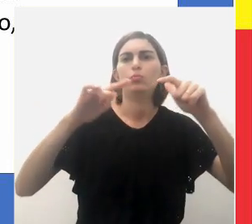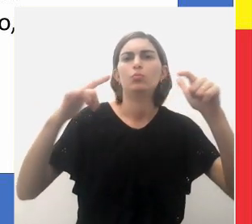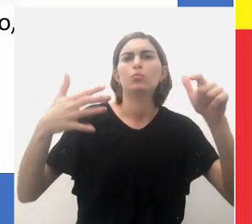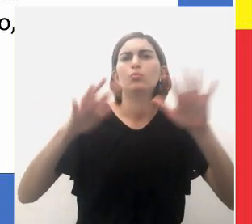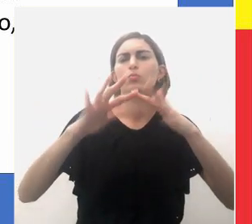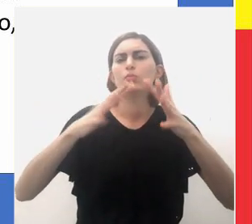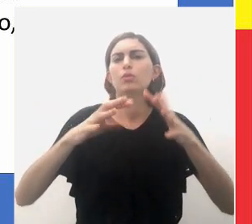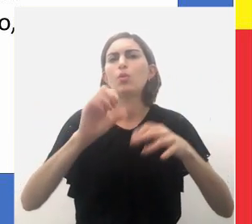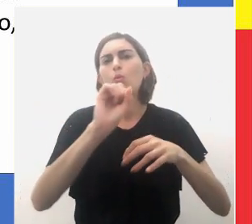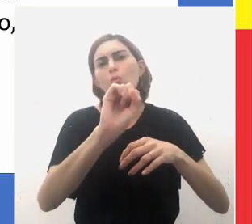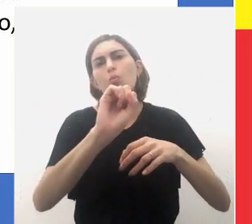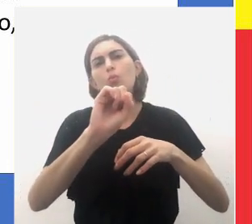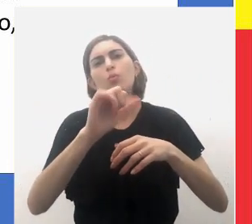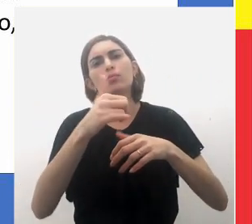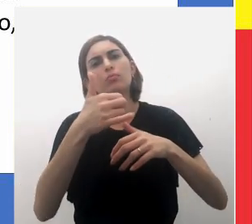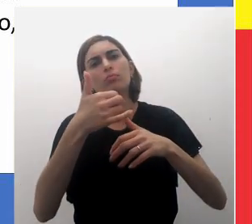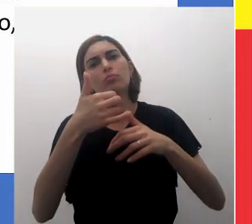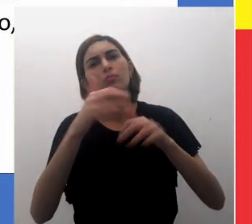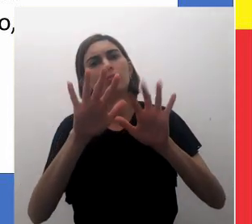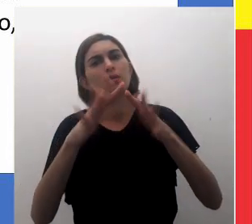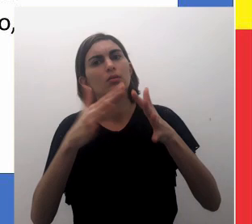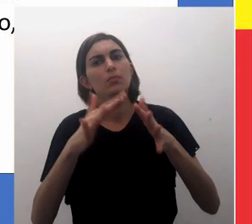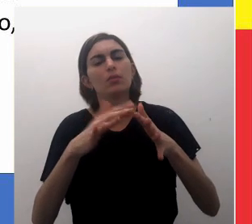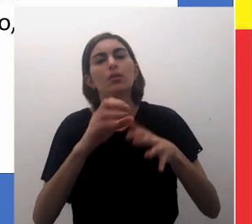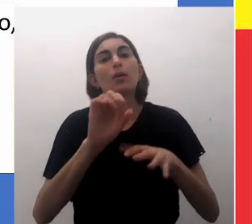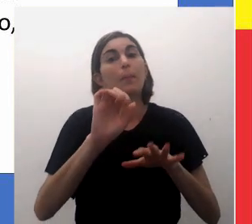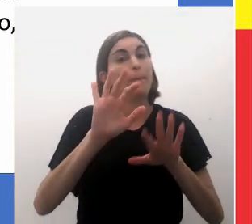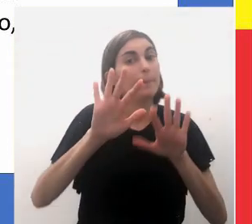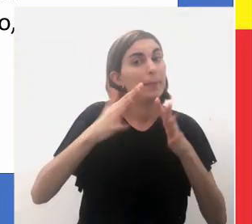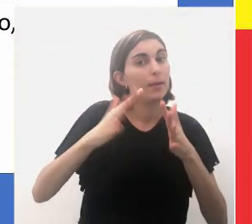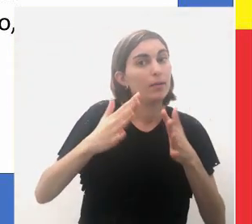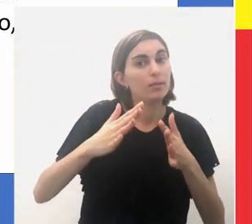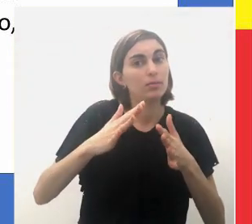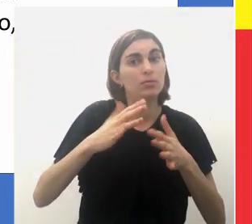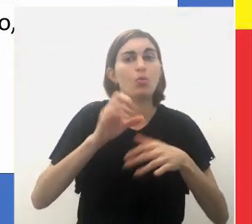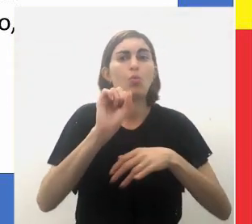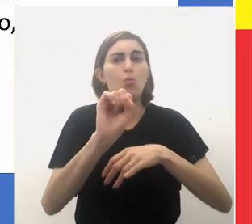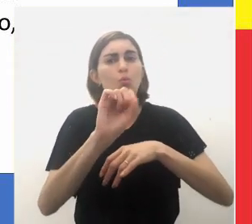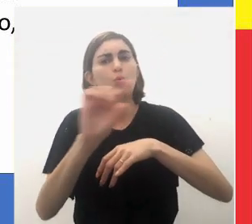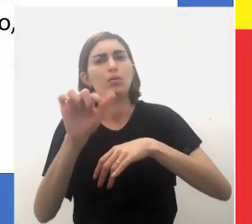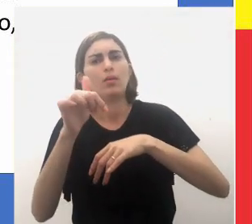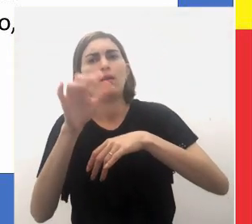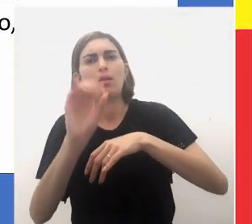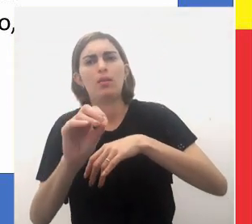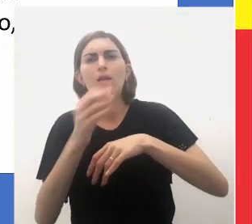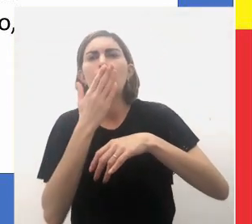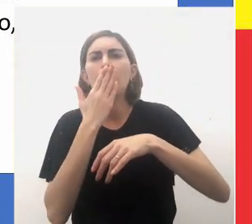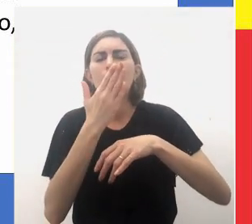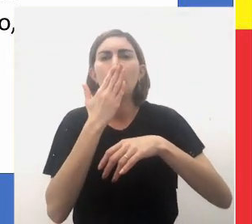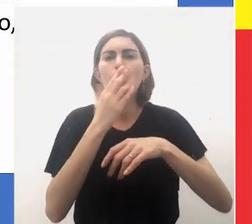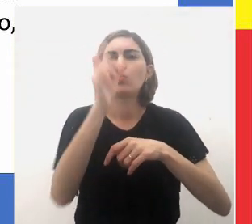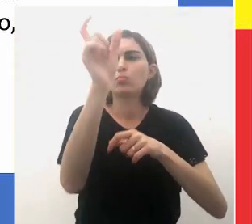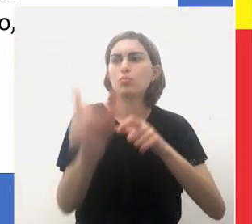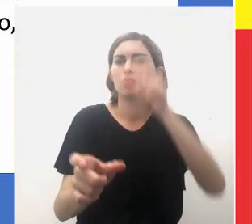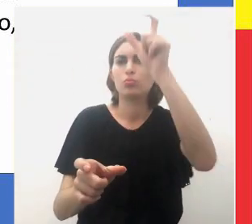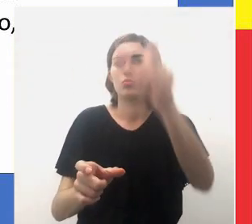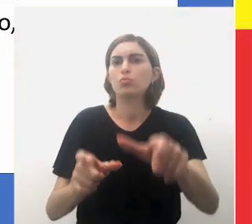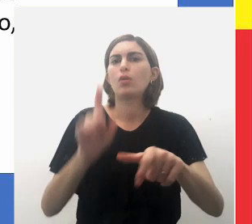proporções, chegando à média, observe, chegando à média de 8 a 10